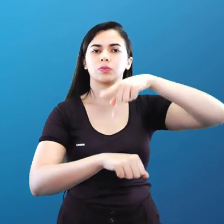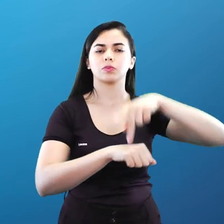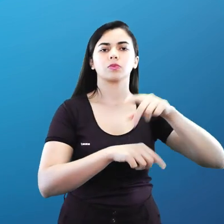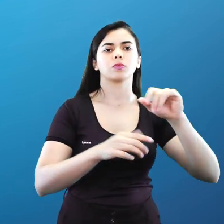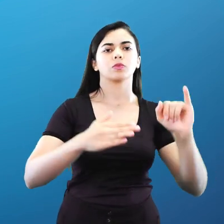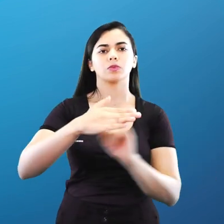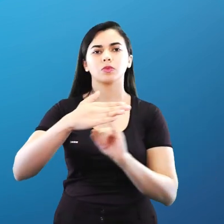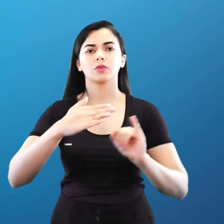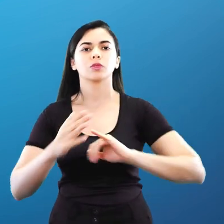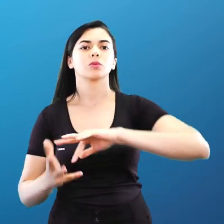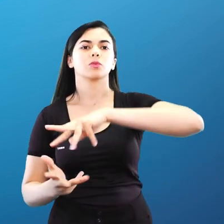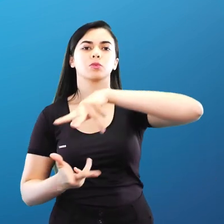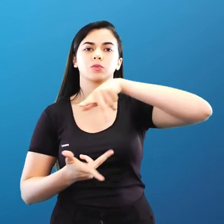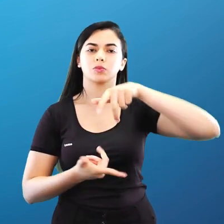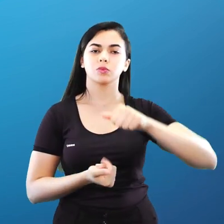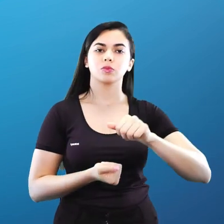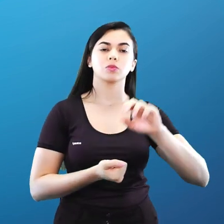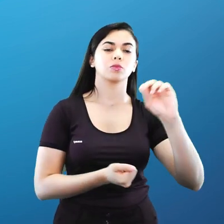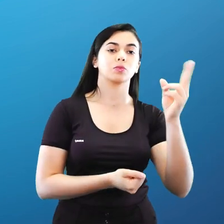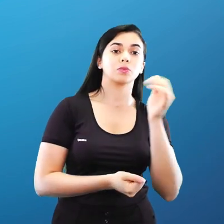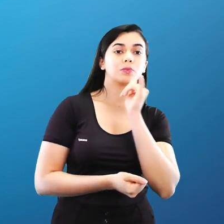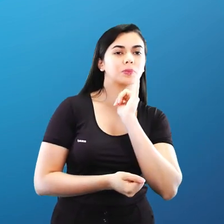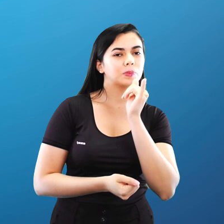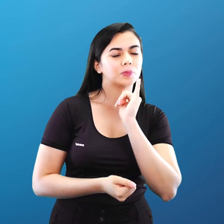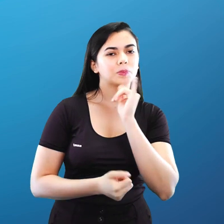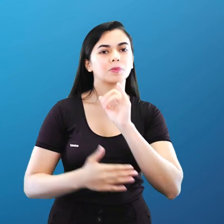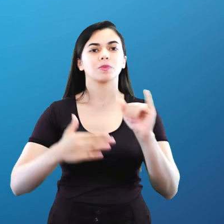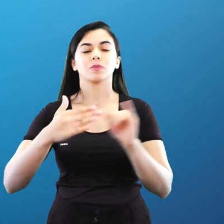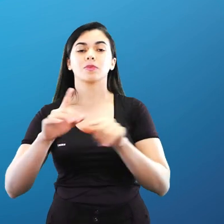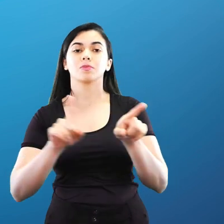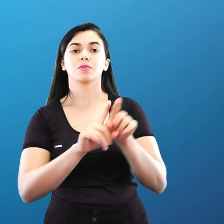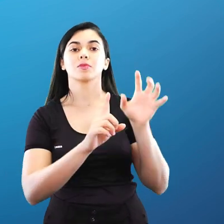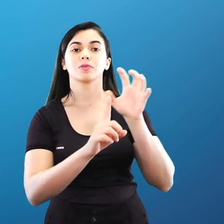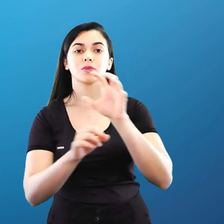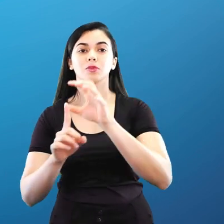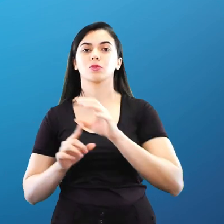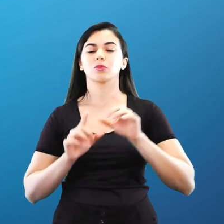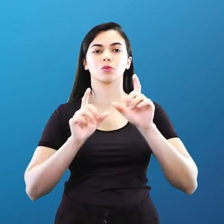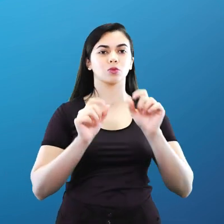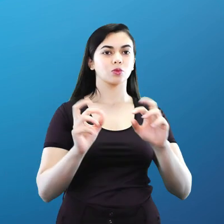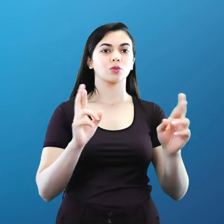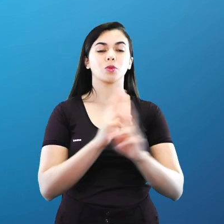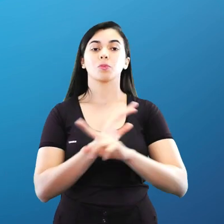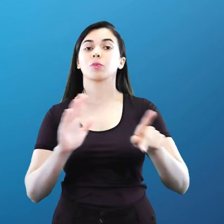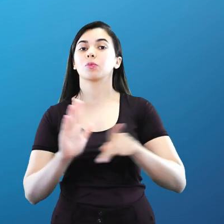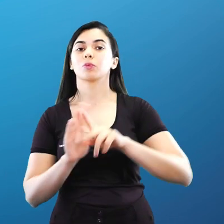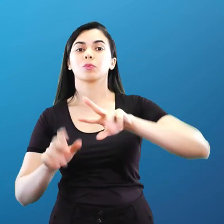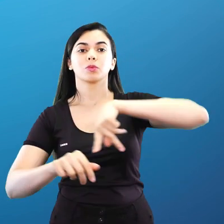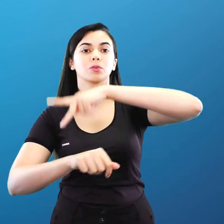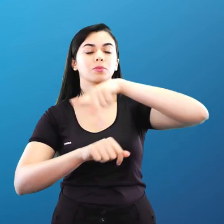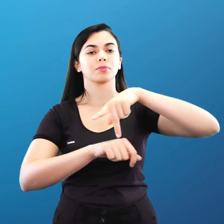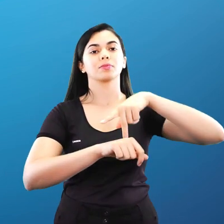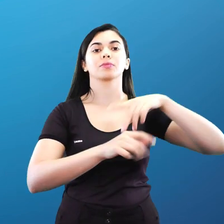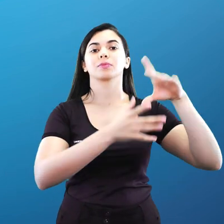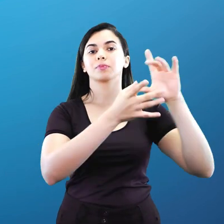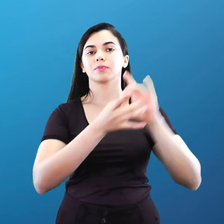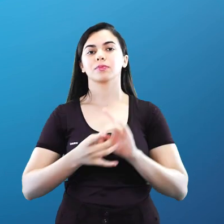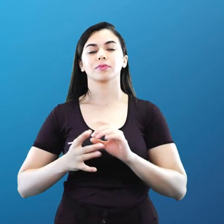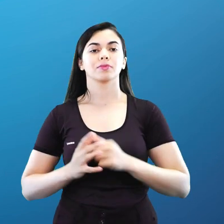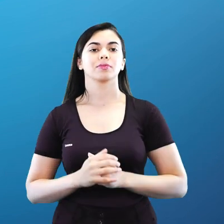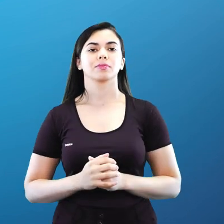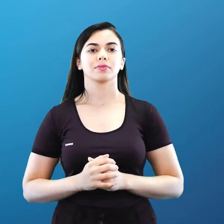internacionais ou outras entidades que impactam as relações entre as nações. A